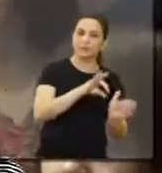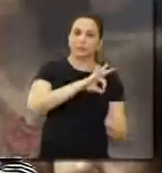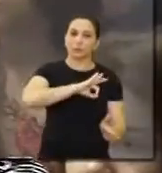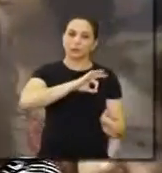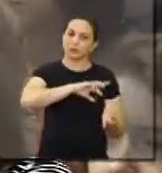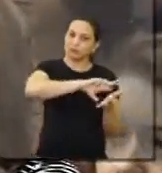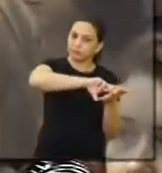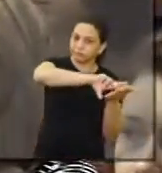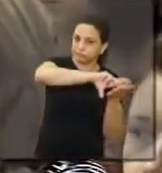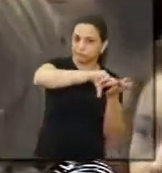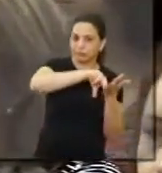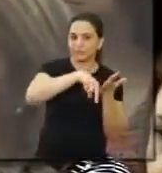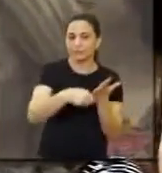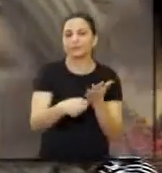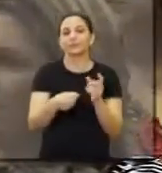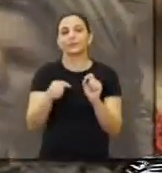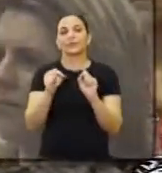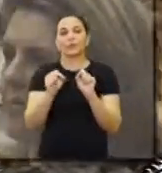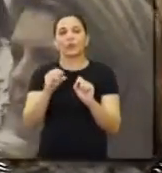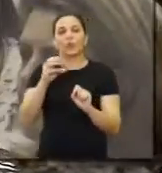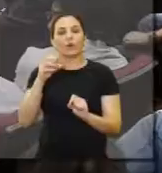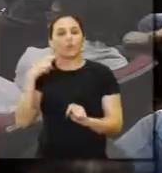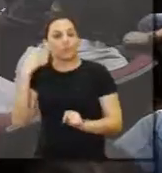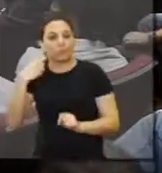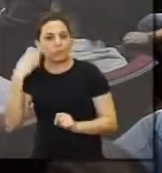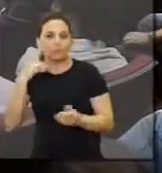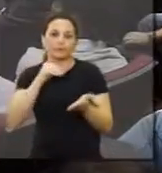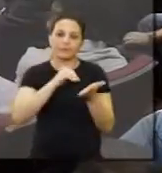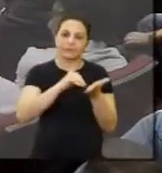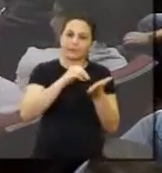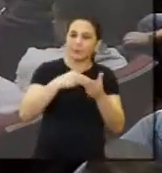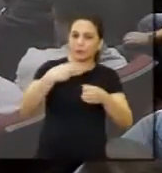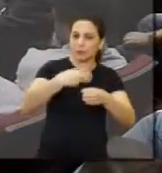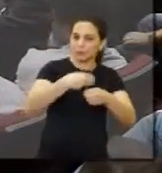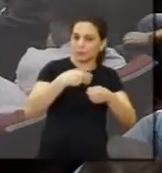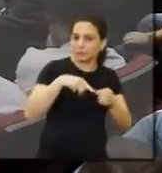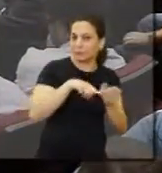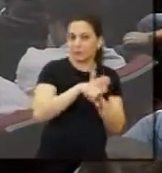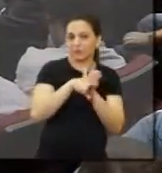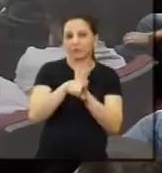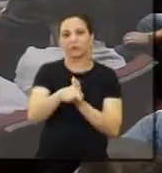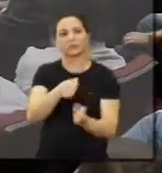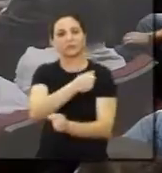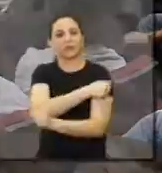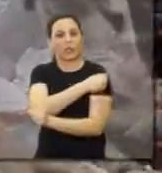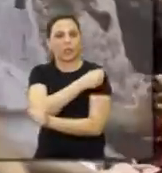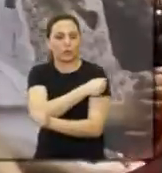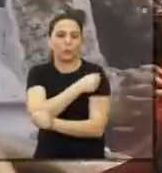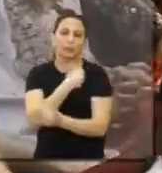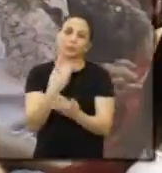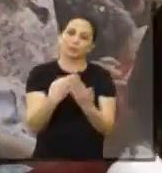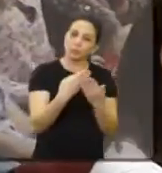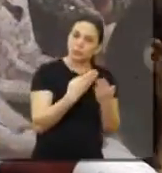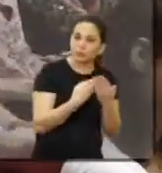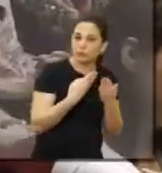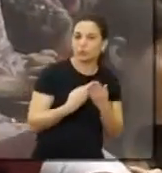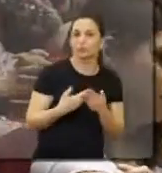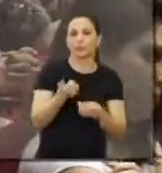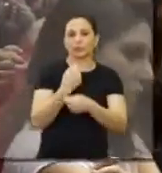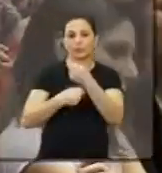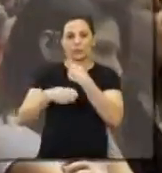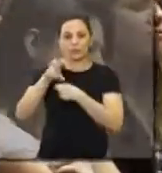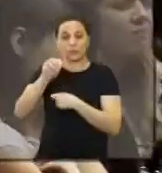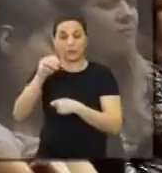polícia militar, civil, científica, OAB, secretários municipais, pesquisadores, estudantes, gestores de cerca de